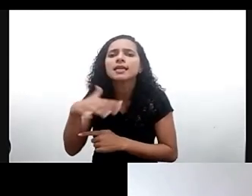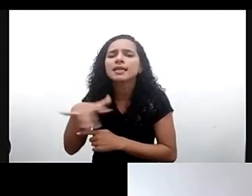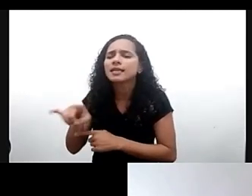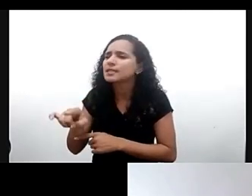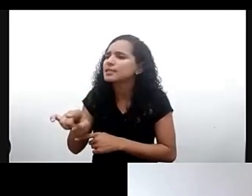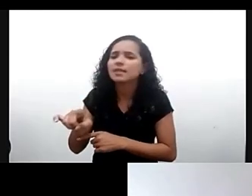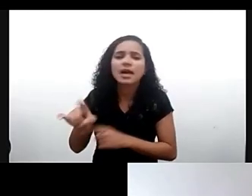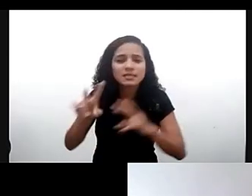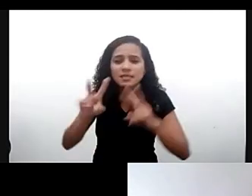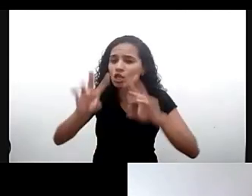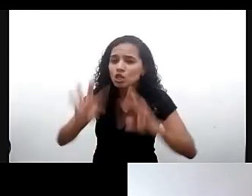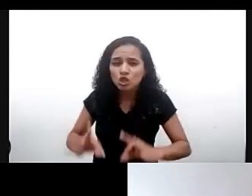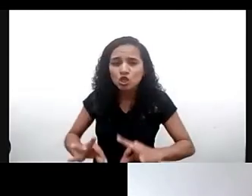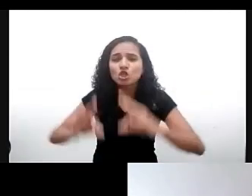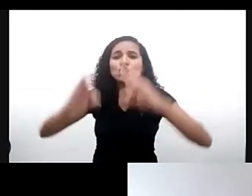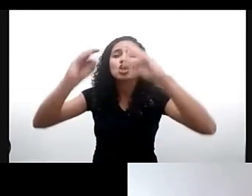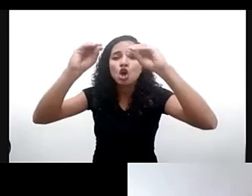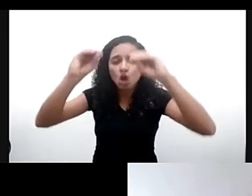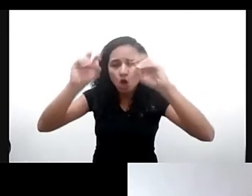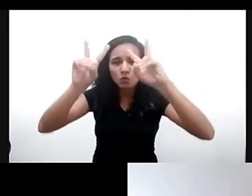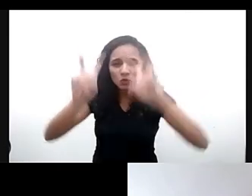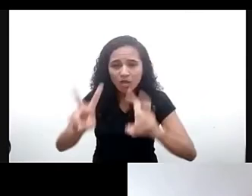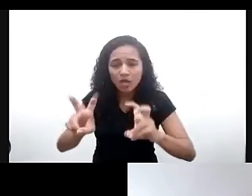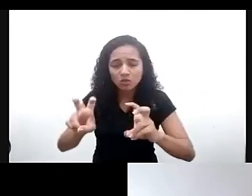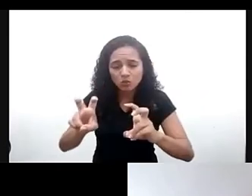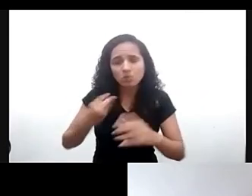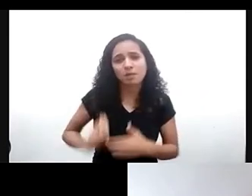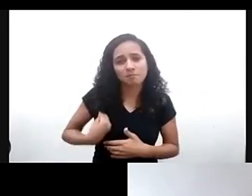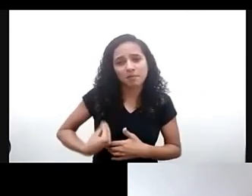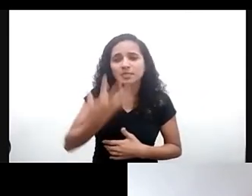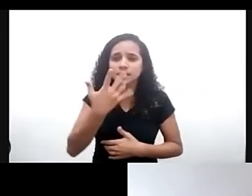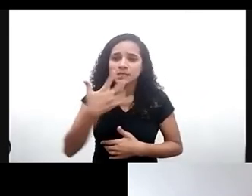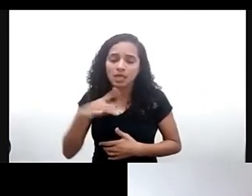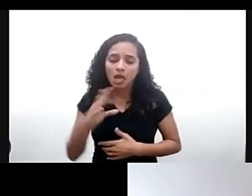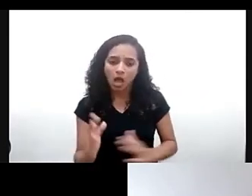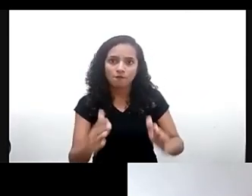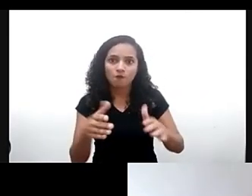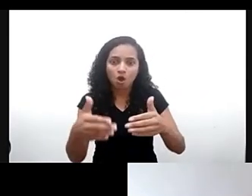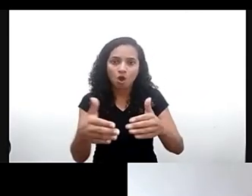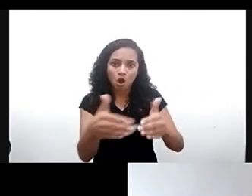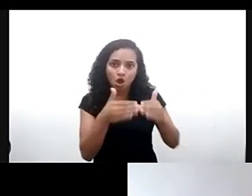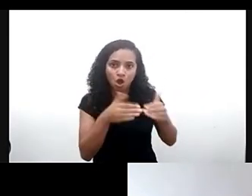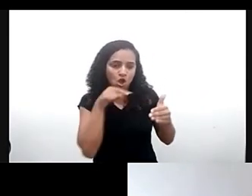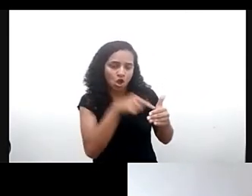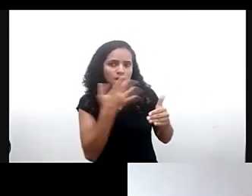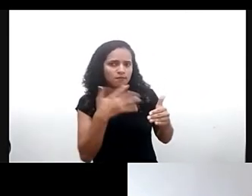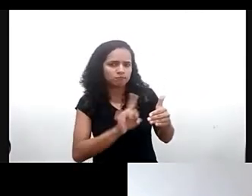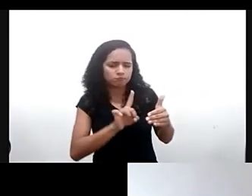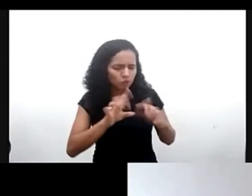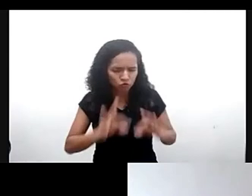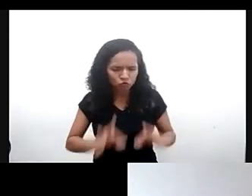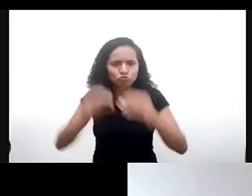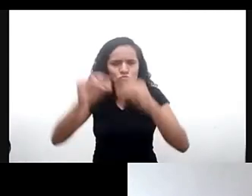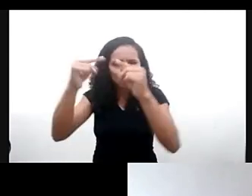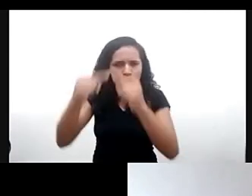assuntos então não deveria ser discutido de forma isolada ou particular mas tal como é proposto nesse documento